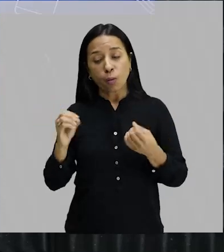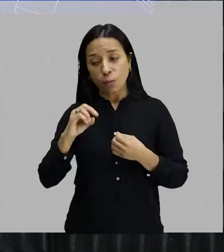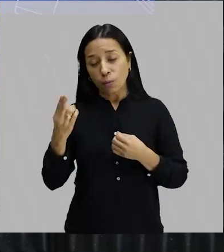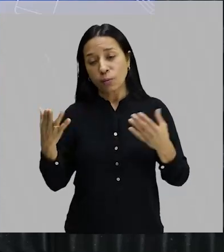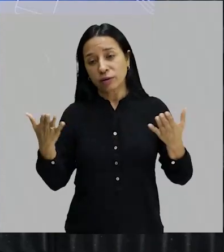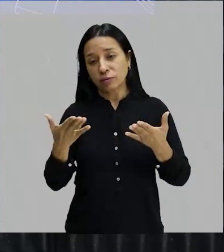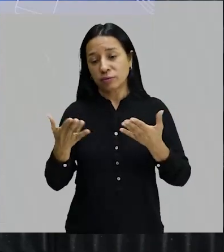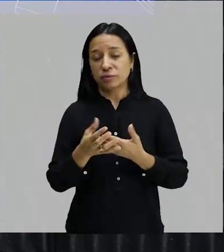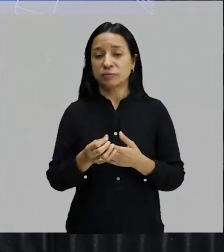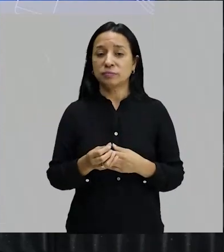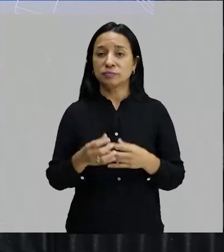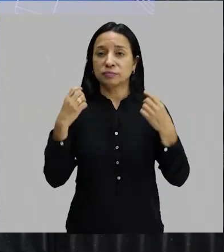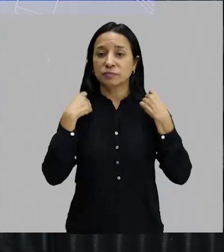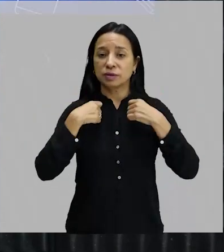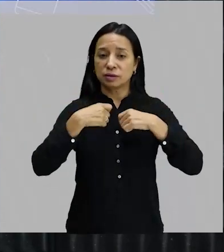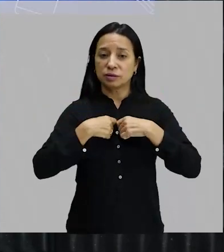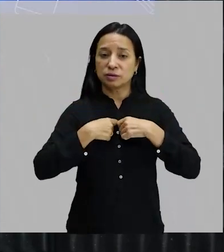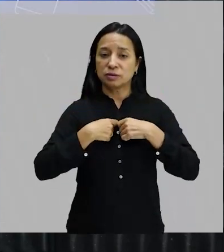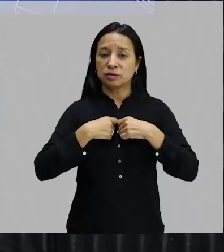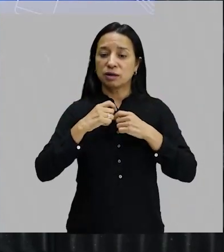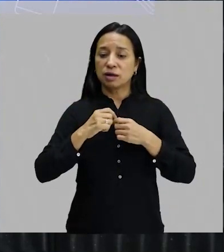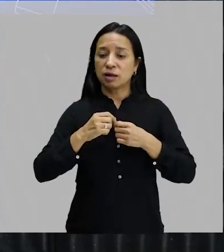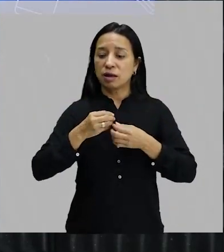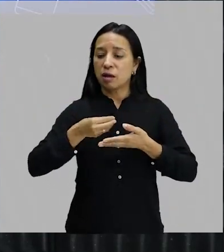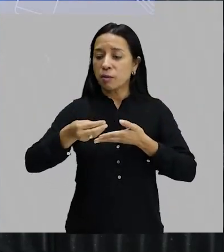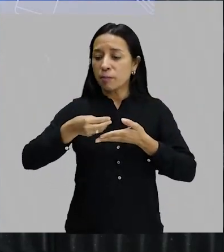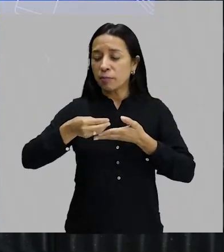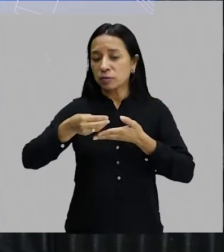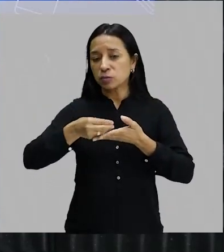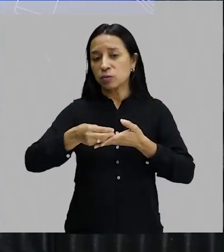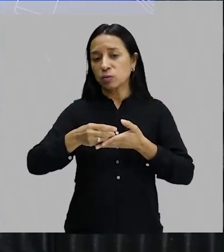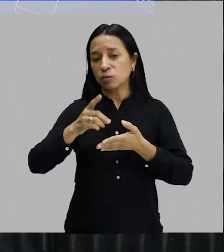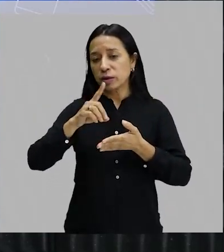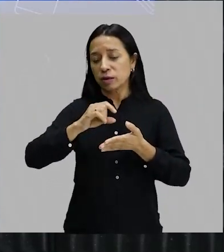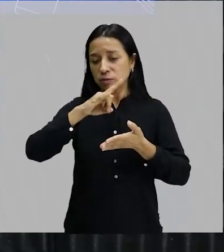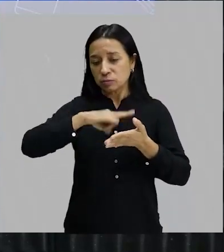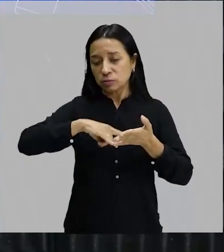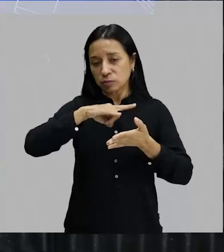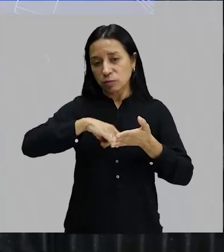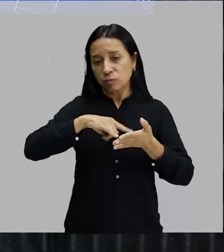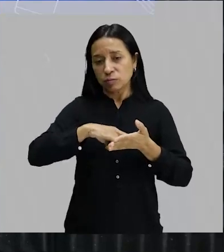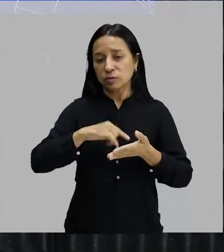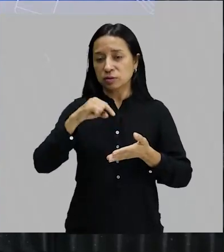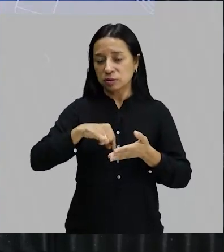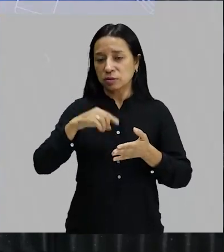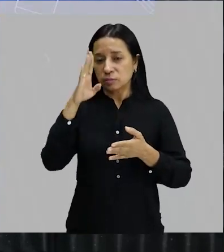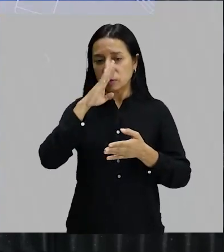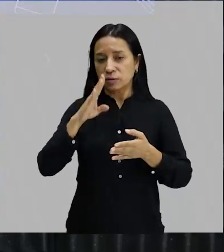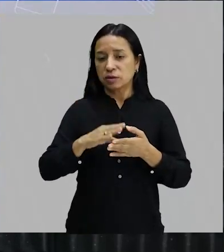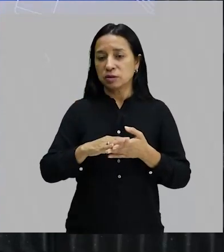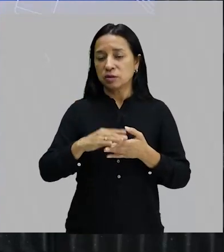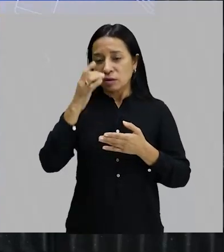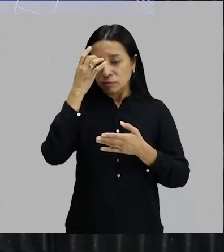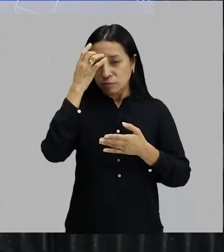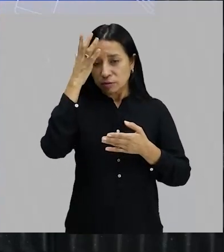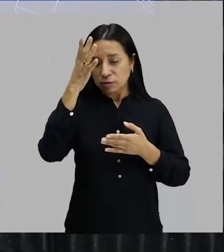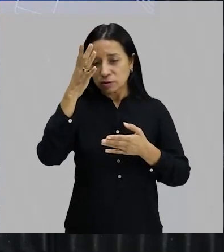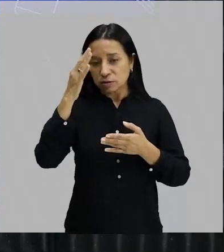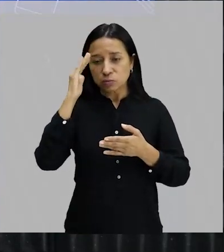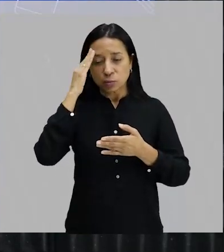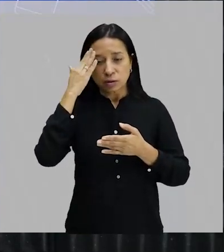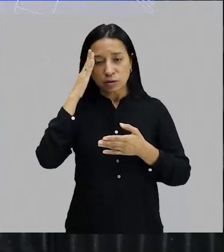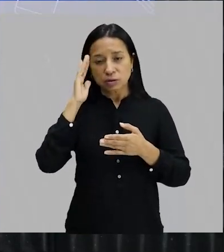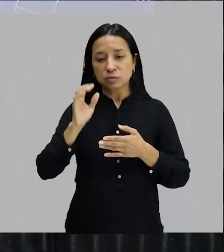Amaral, ela mandou uma série de documentos para o Brasil que facilitaram esse processo de compreensão do que acontecia na Europa.